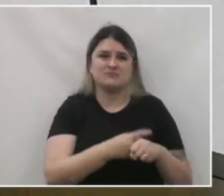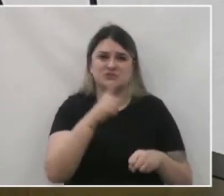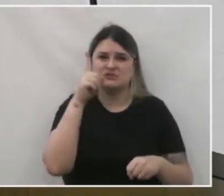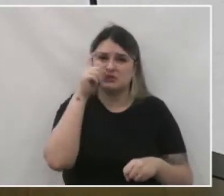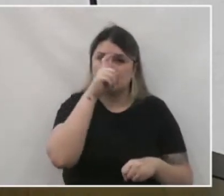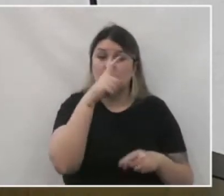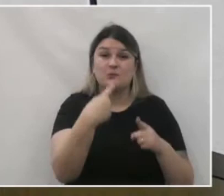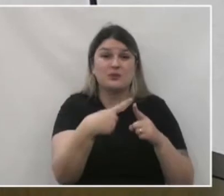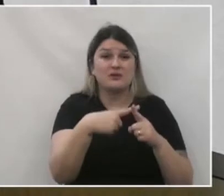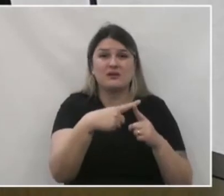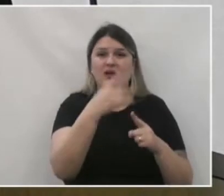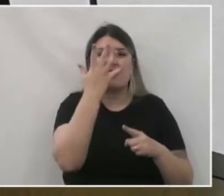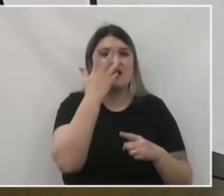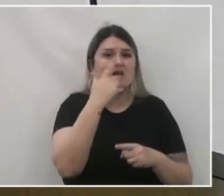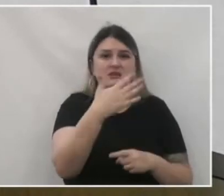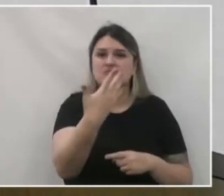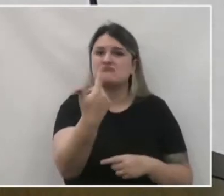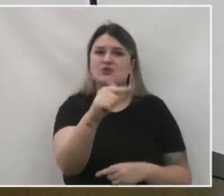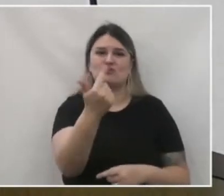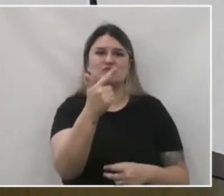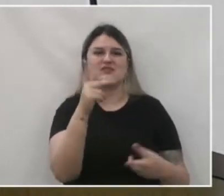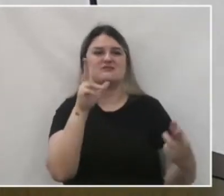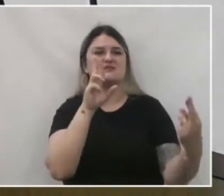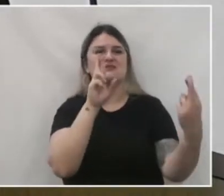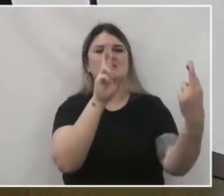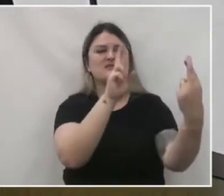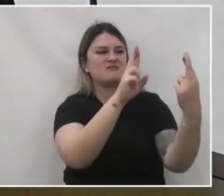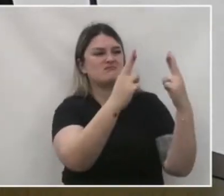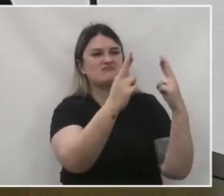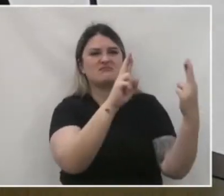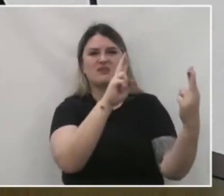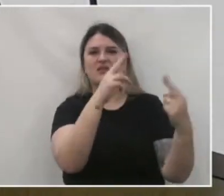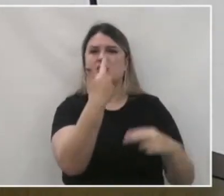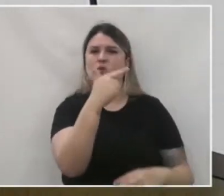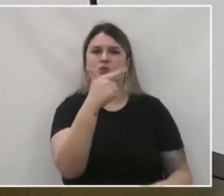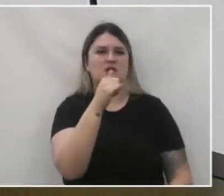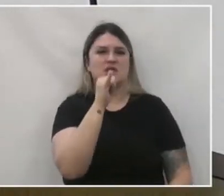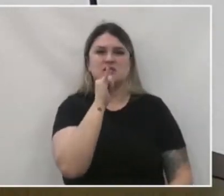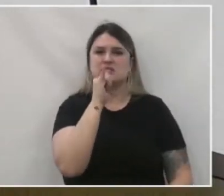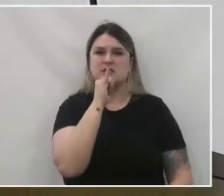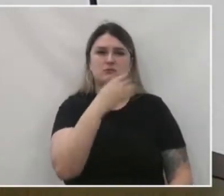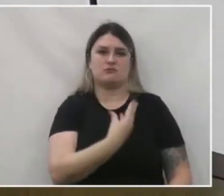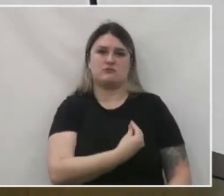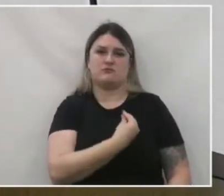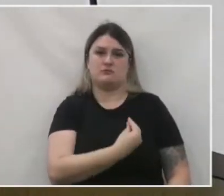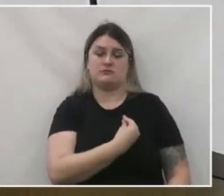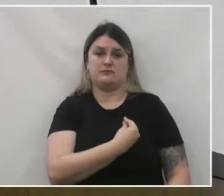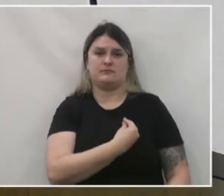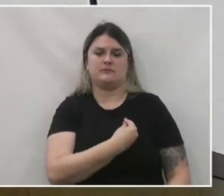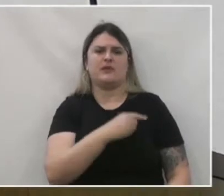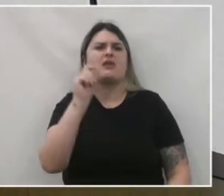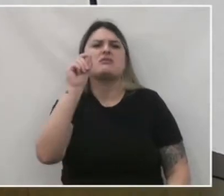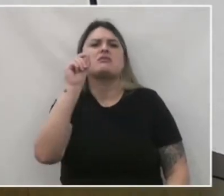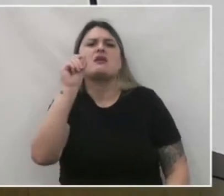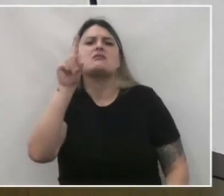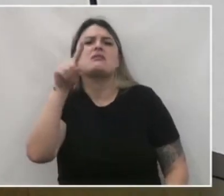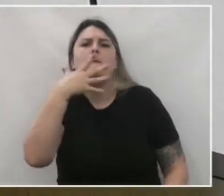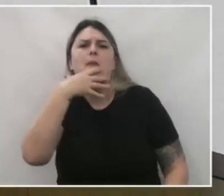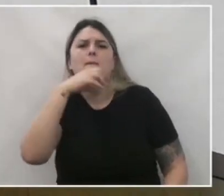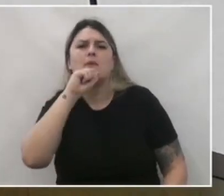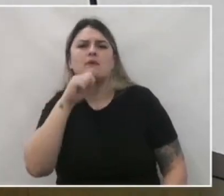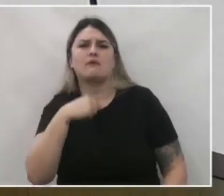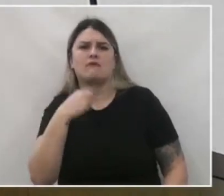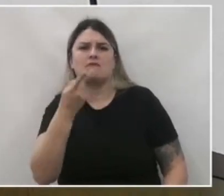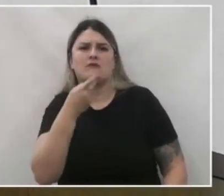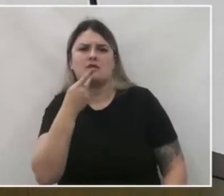Pois elas não tiveram esses referenciais sólidos e exemplos de vida. Então, quem é esse pai que eu estou falando?